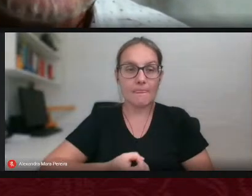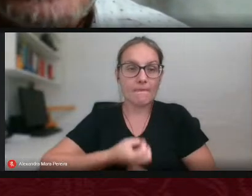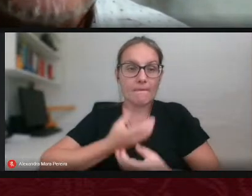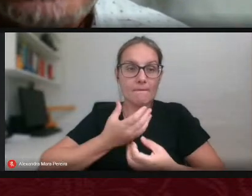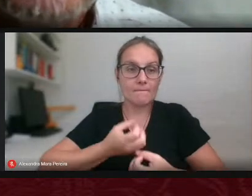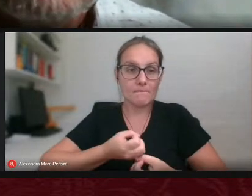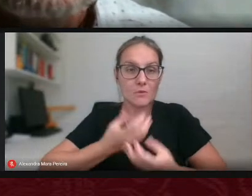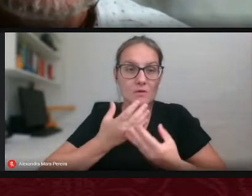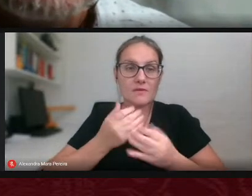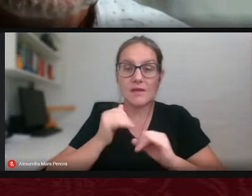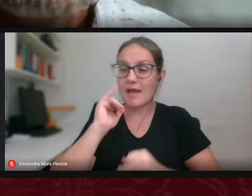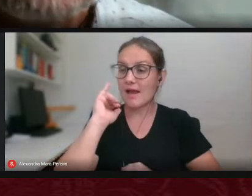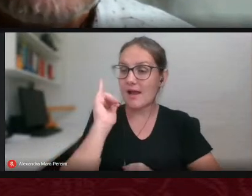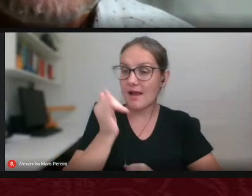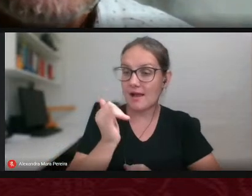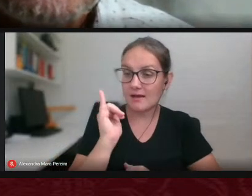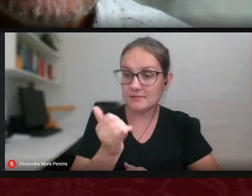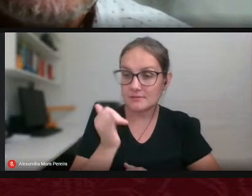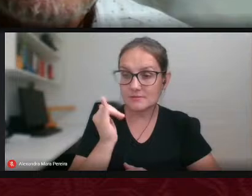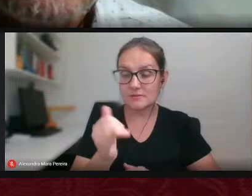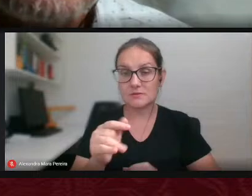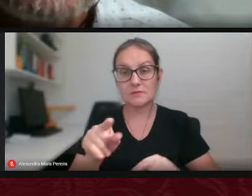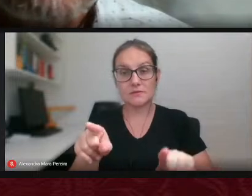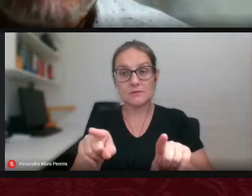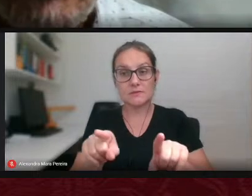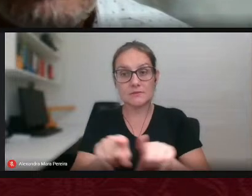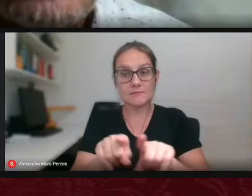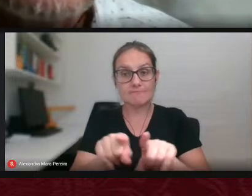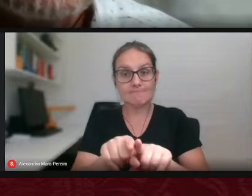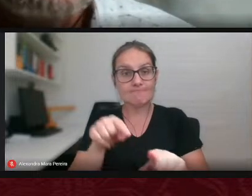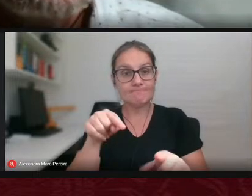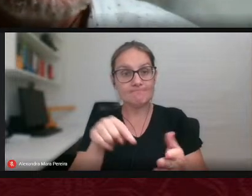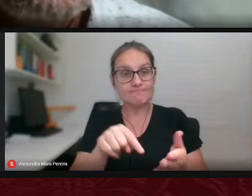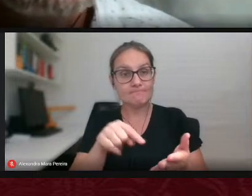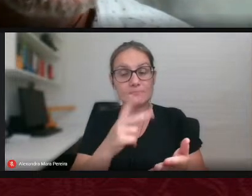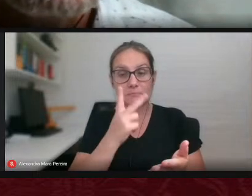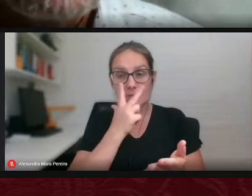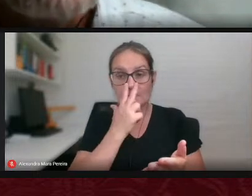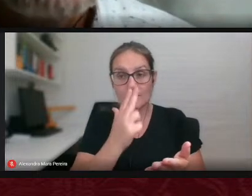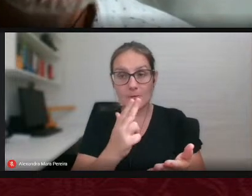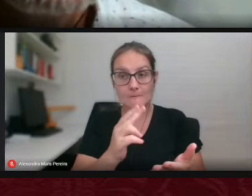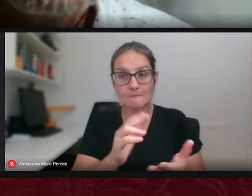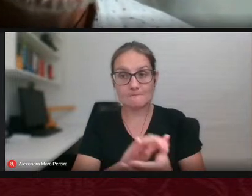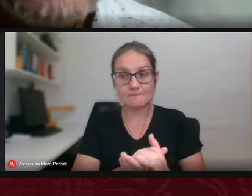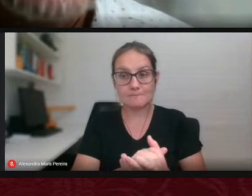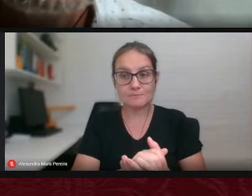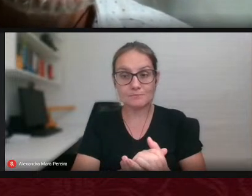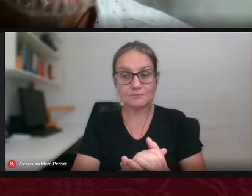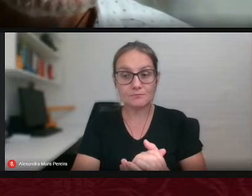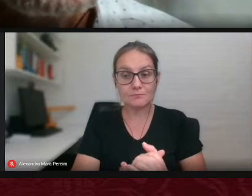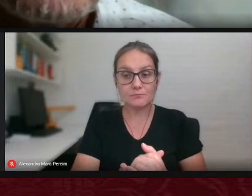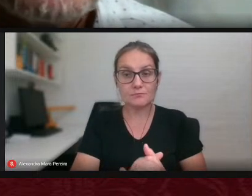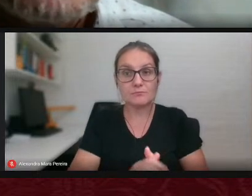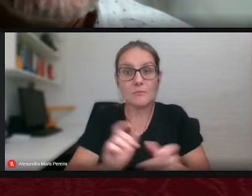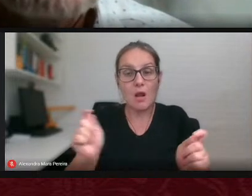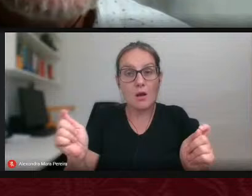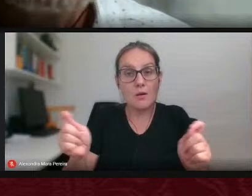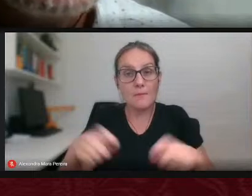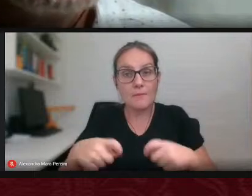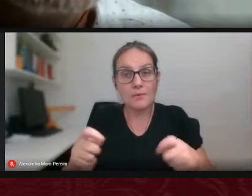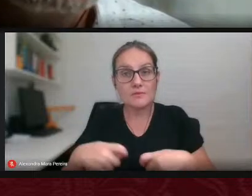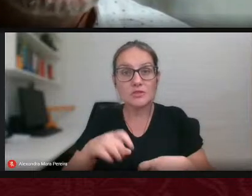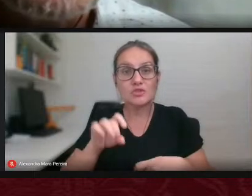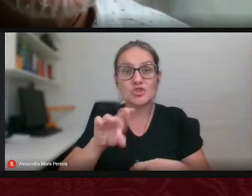narrativa e que se coloca então como possibilidade não